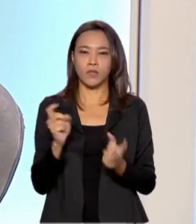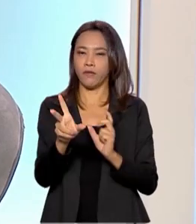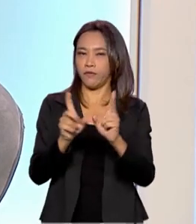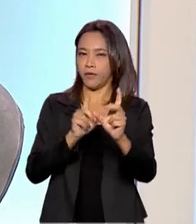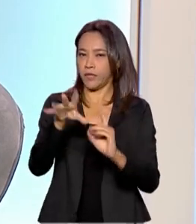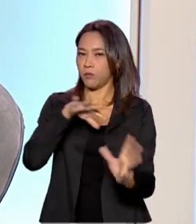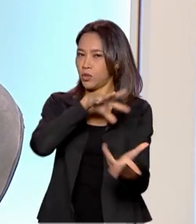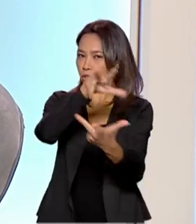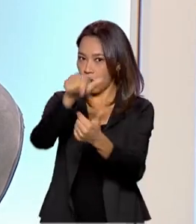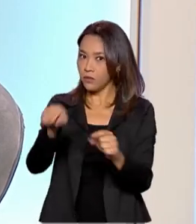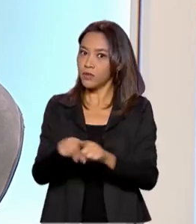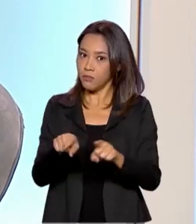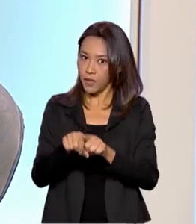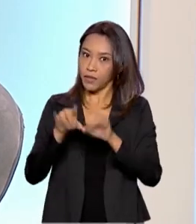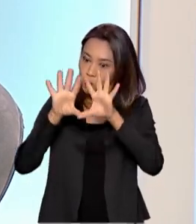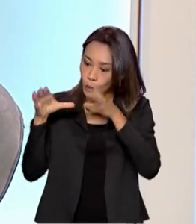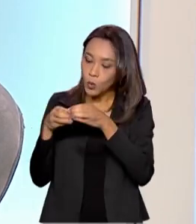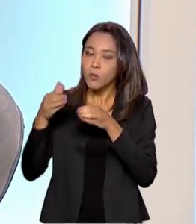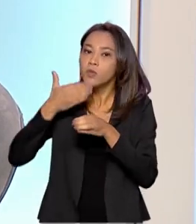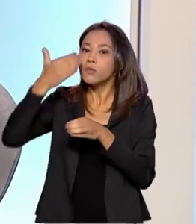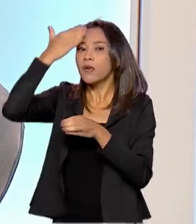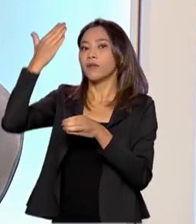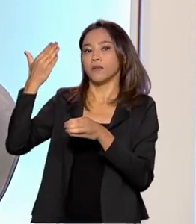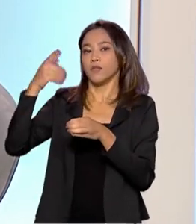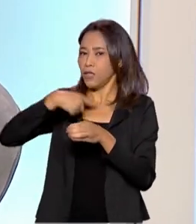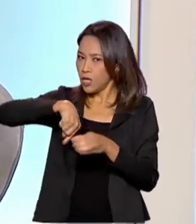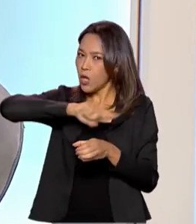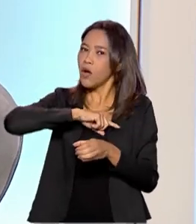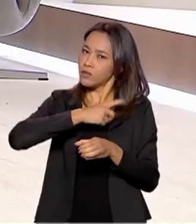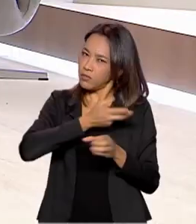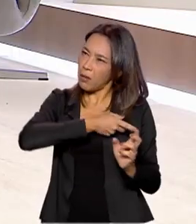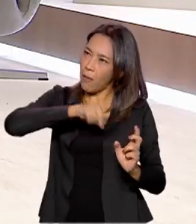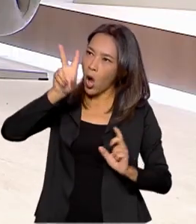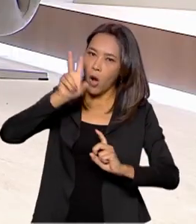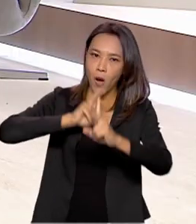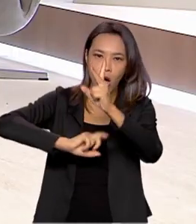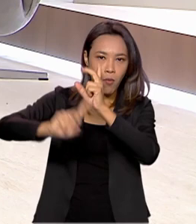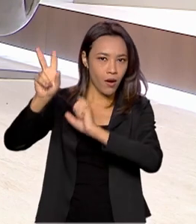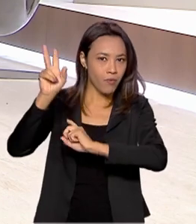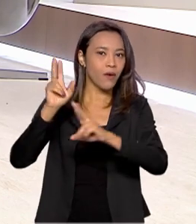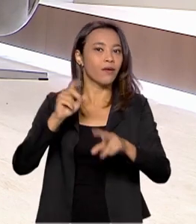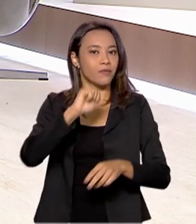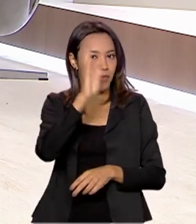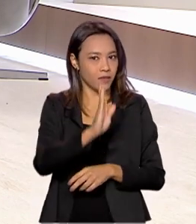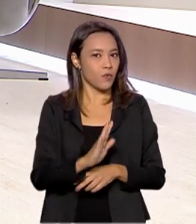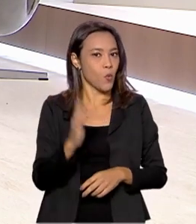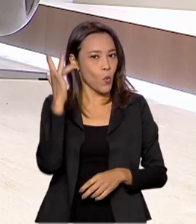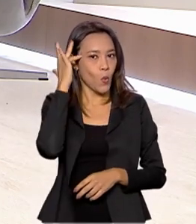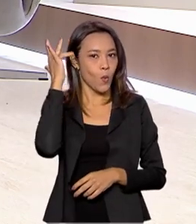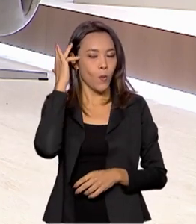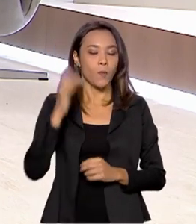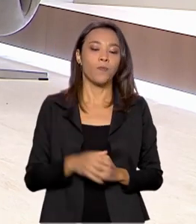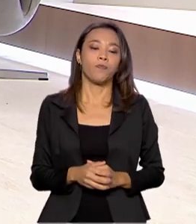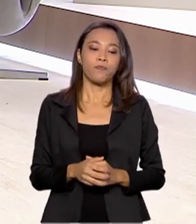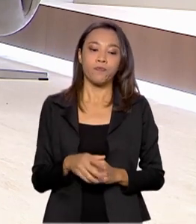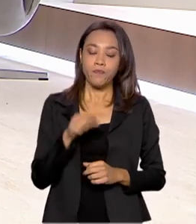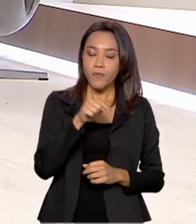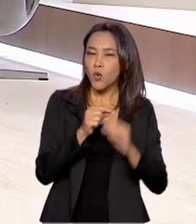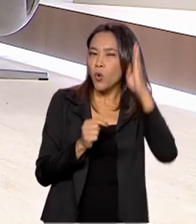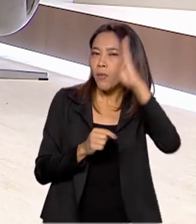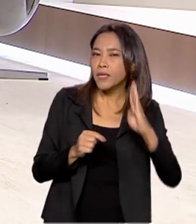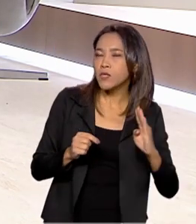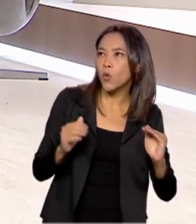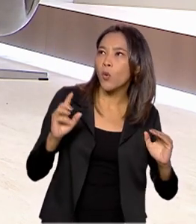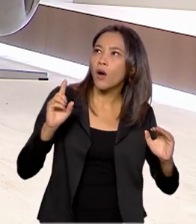aí os países da OPEP. E seremos também um grande exportador de petróleo. Cate? Essa nova realidade de o Brasil ocupar essa